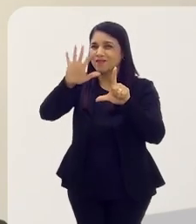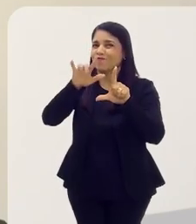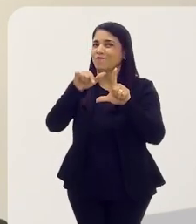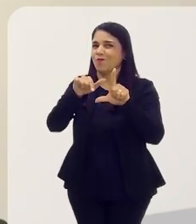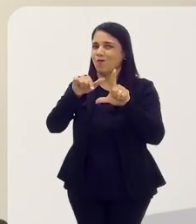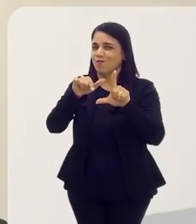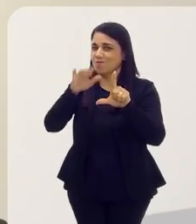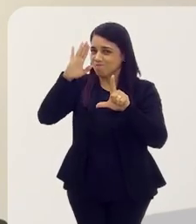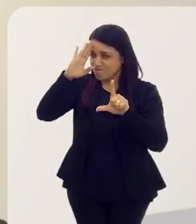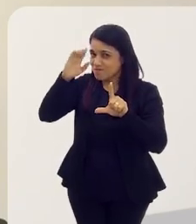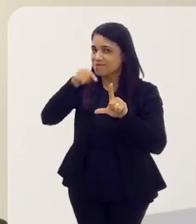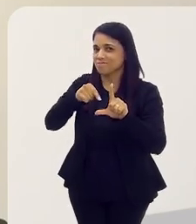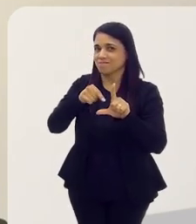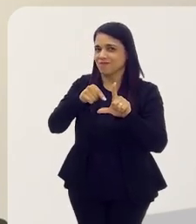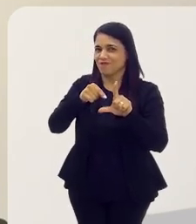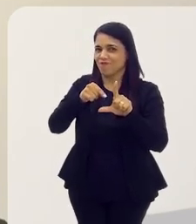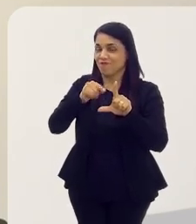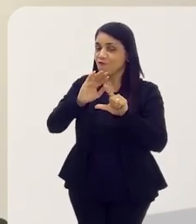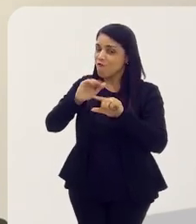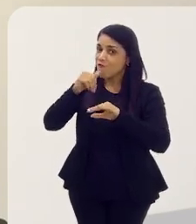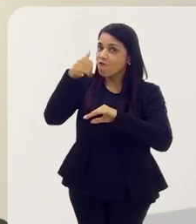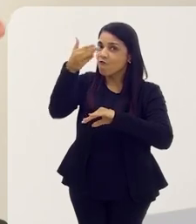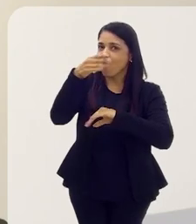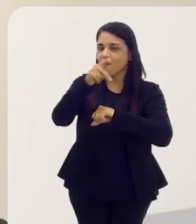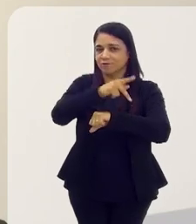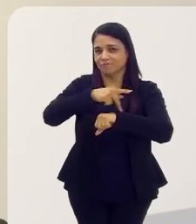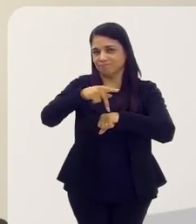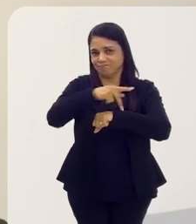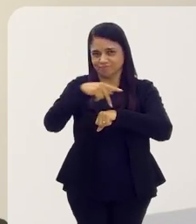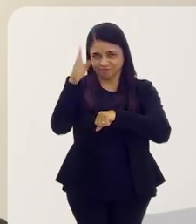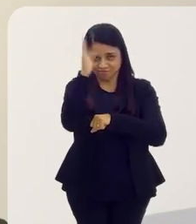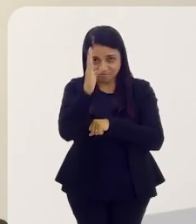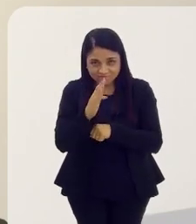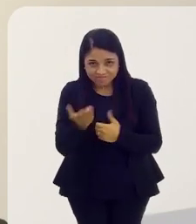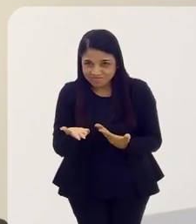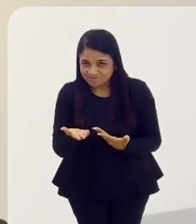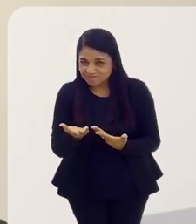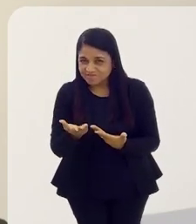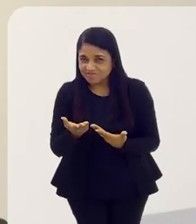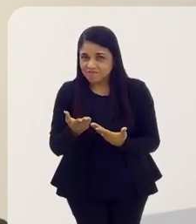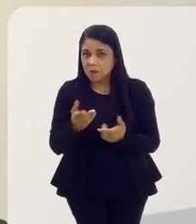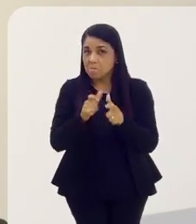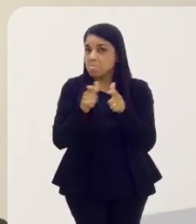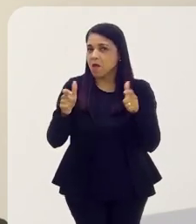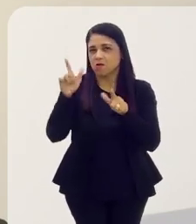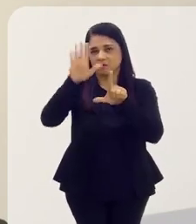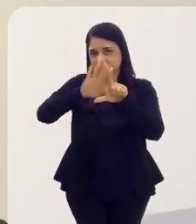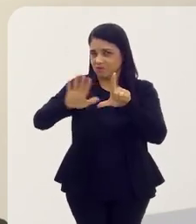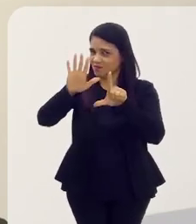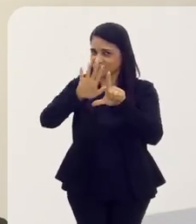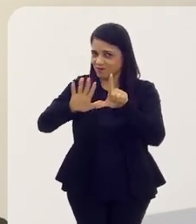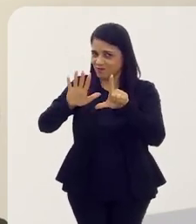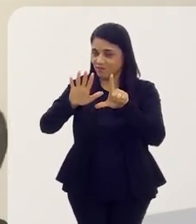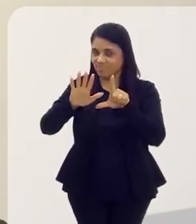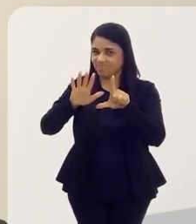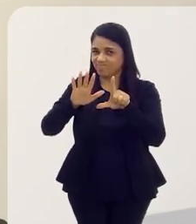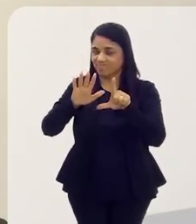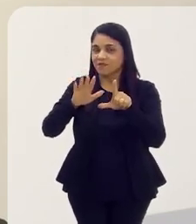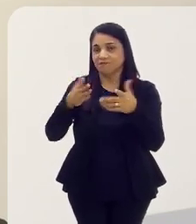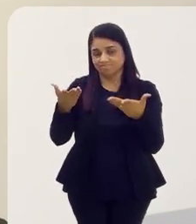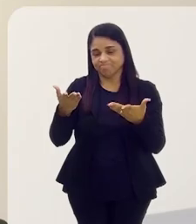E as plataformas estão fora do nosso país, a imensa maioria. Então, você veja que tudo